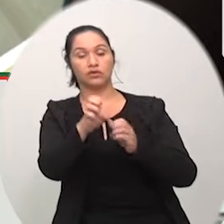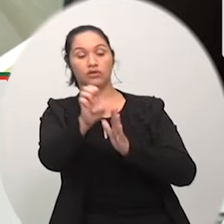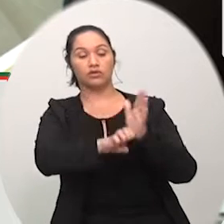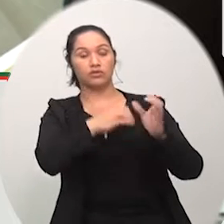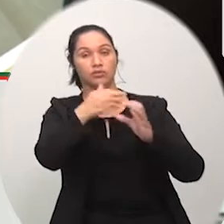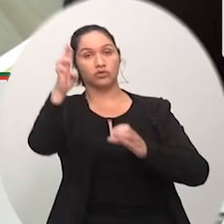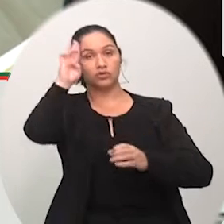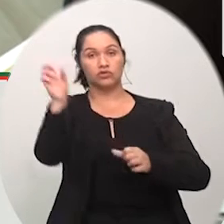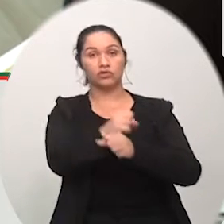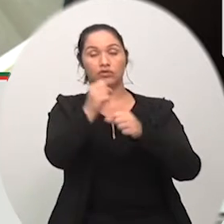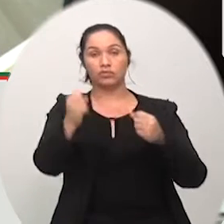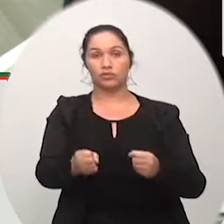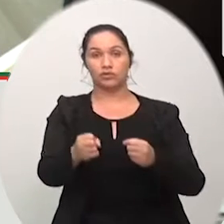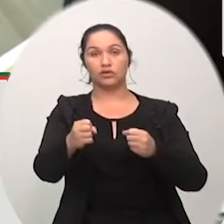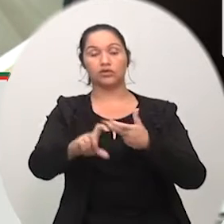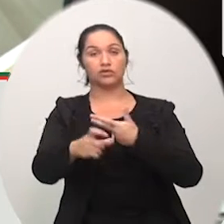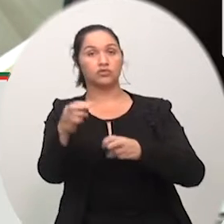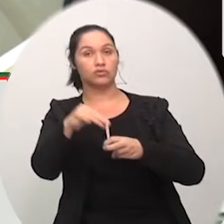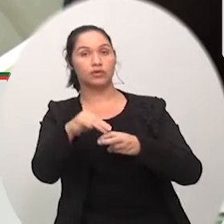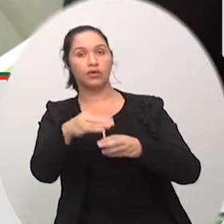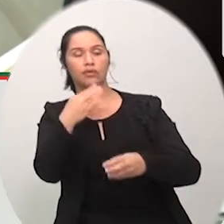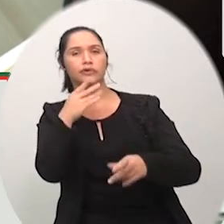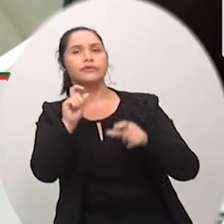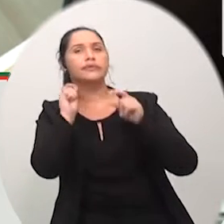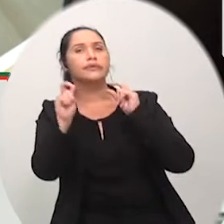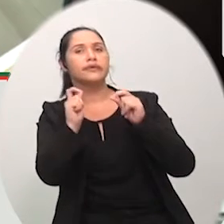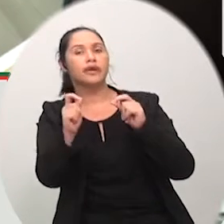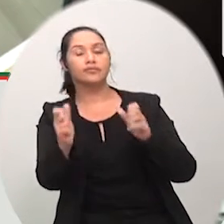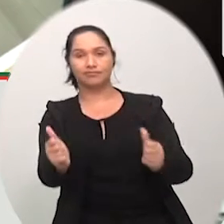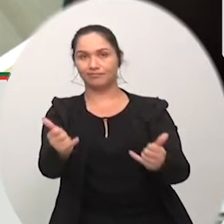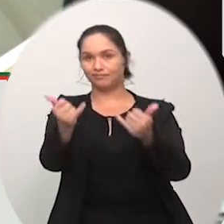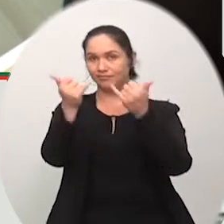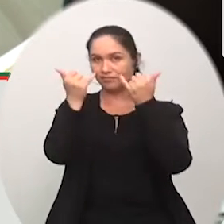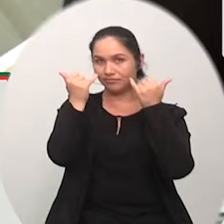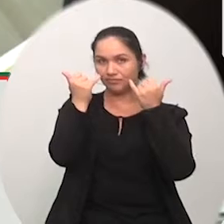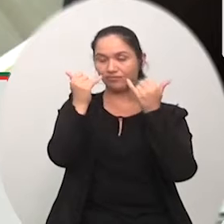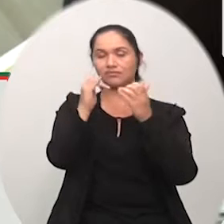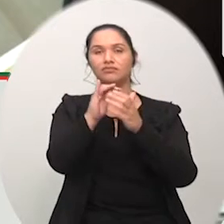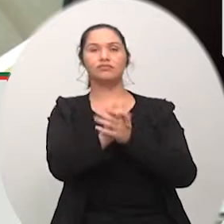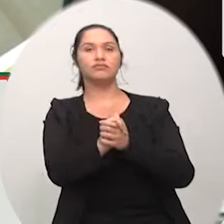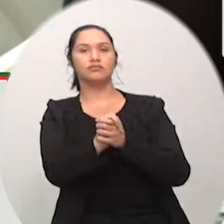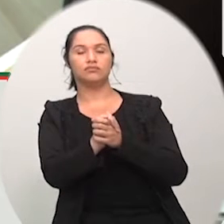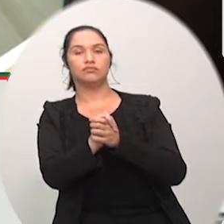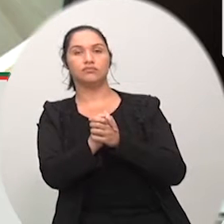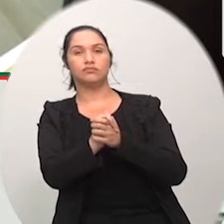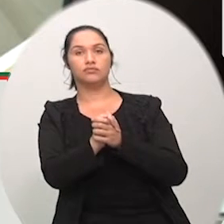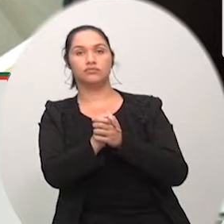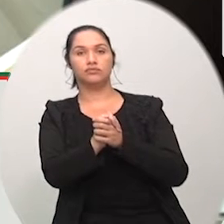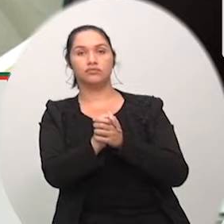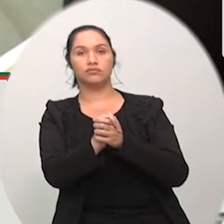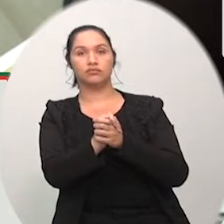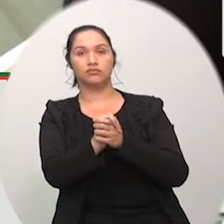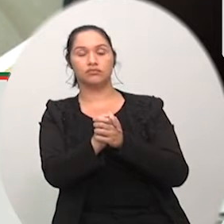chefe do poder executivo municipal solicitando que seja informada essa casa legislativa o seguinte